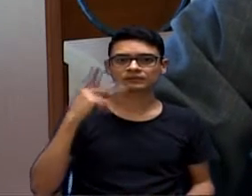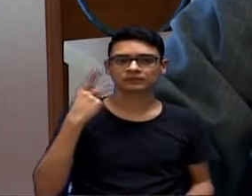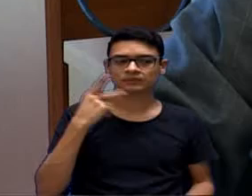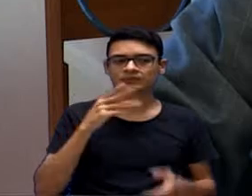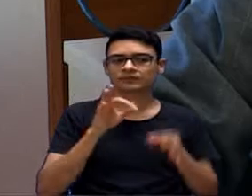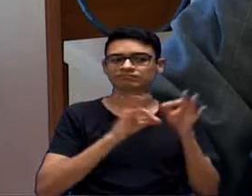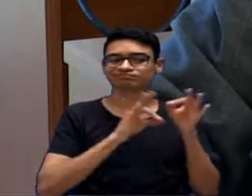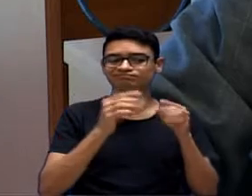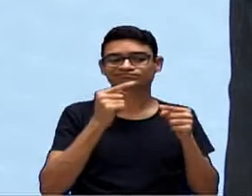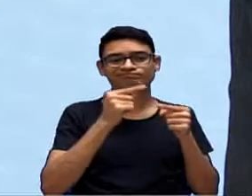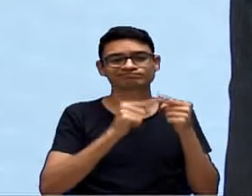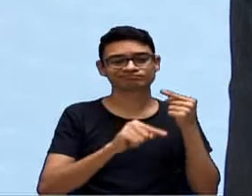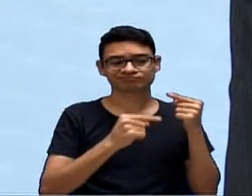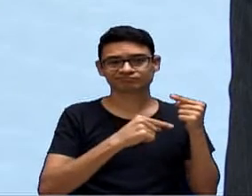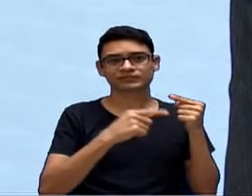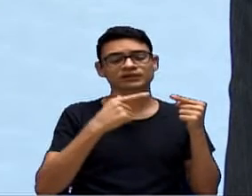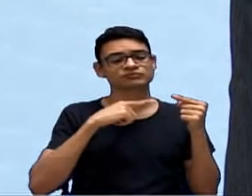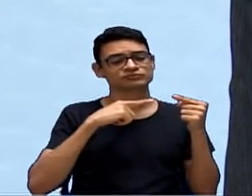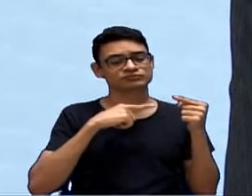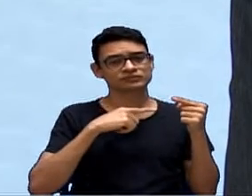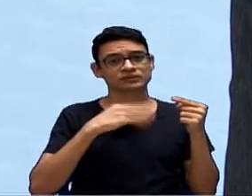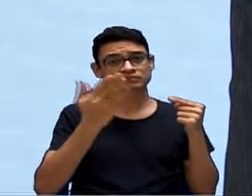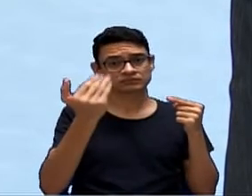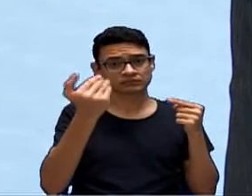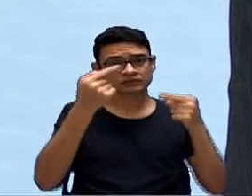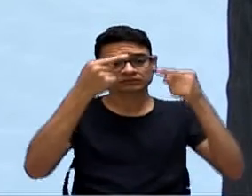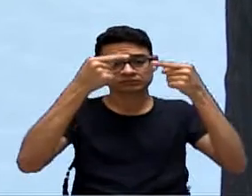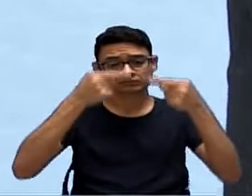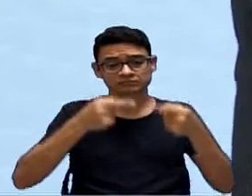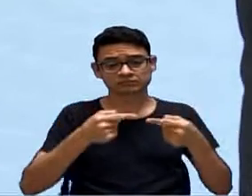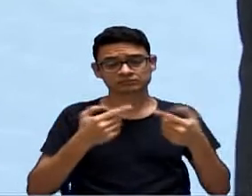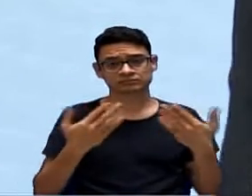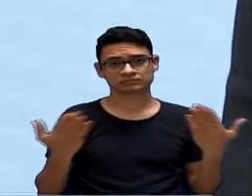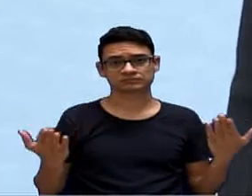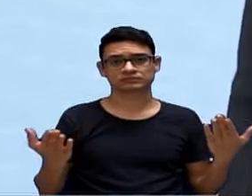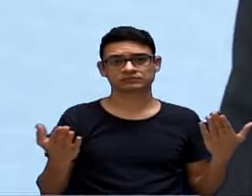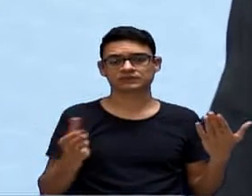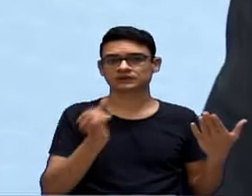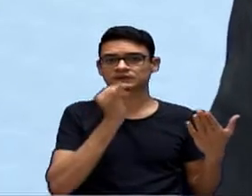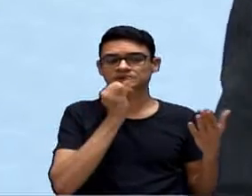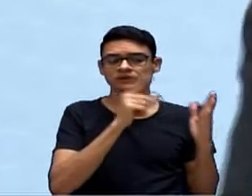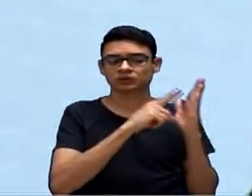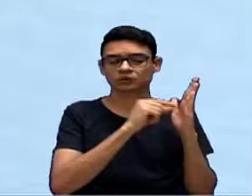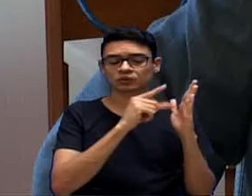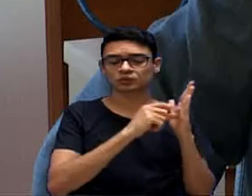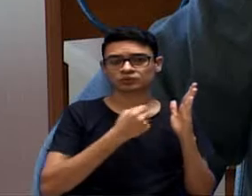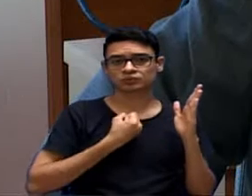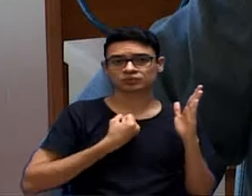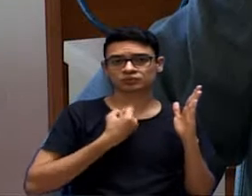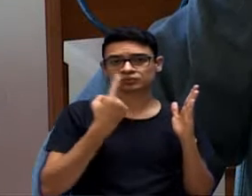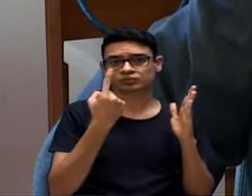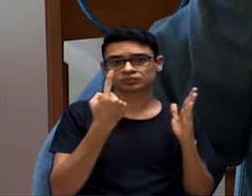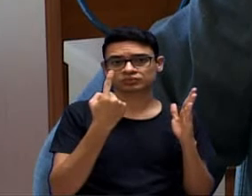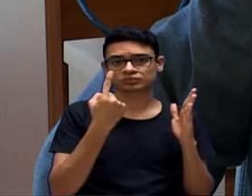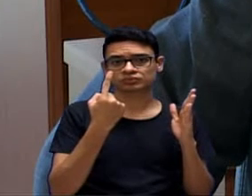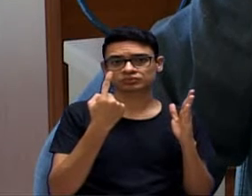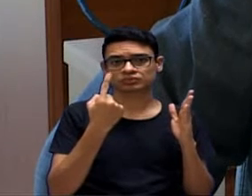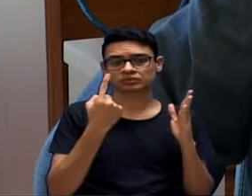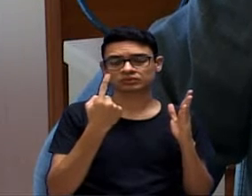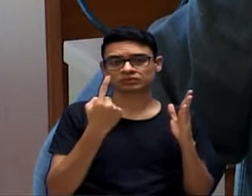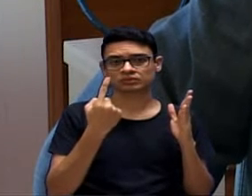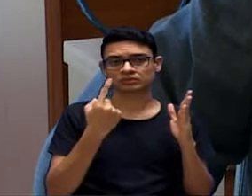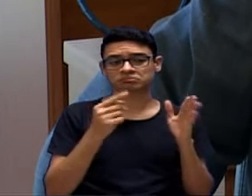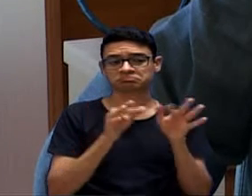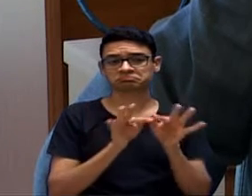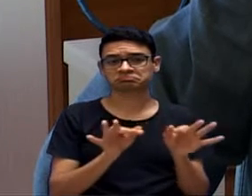qual é o conflito? Vamos debater o Por exemplo, aqui o artigo primeiro, porque o projeto de lei da Vossa Excelência é relativamente simples.